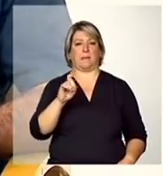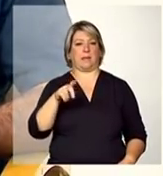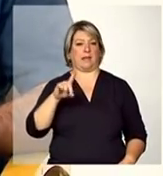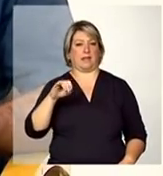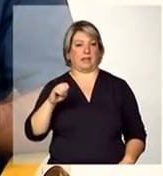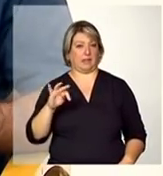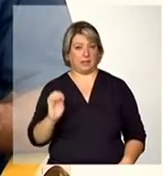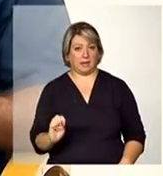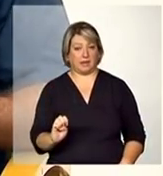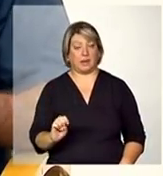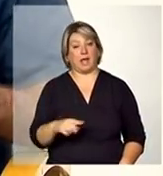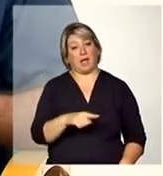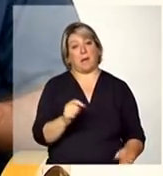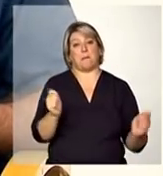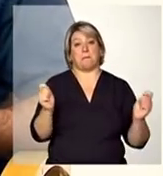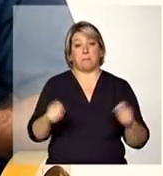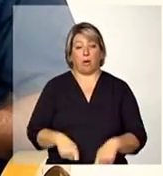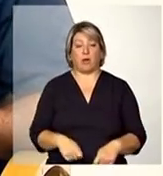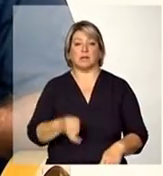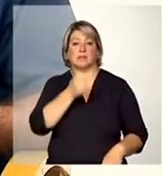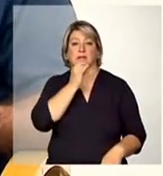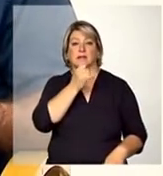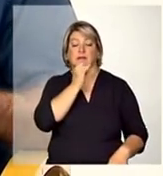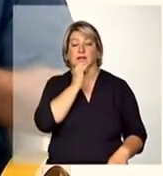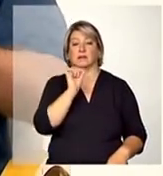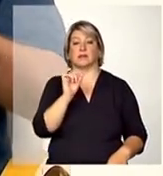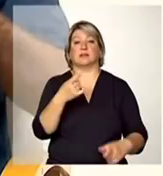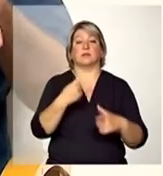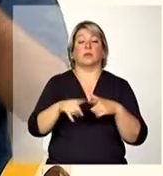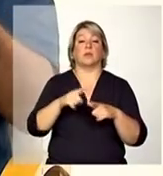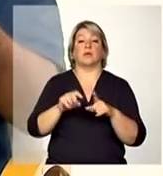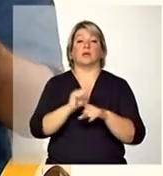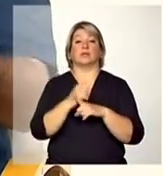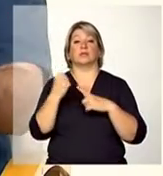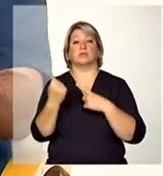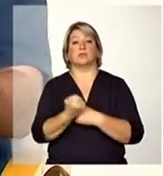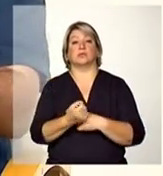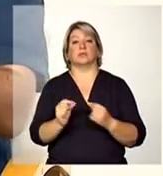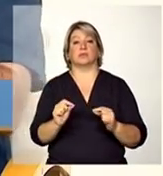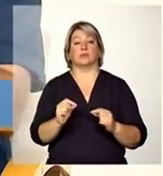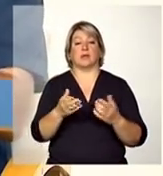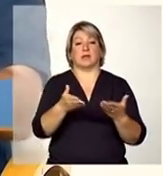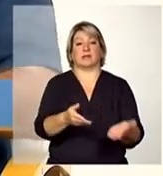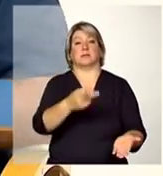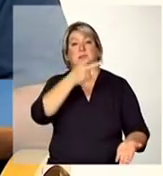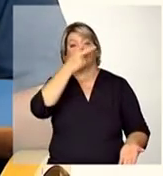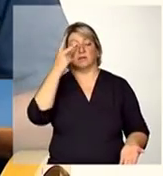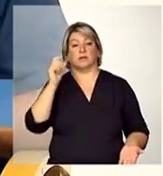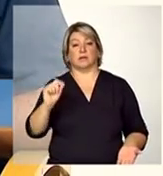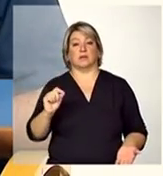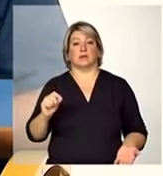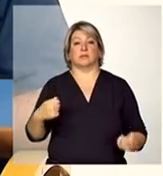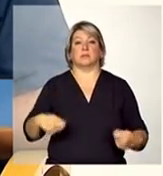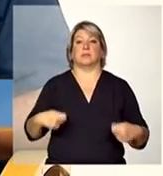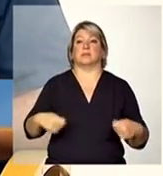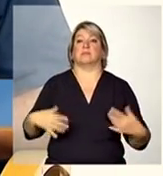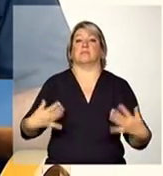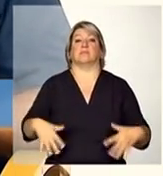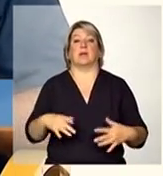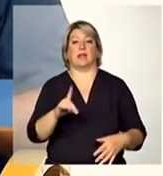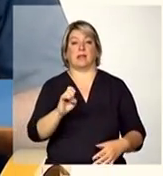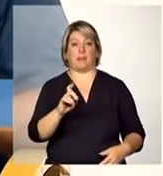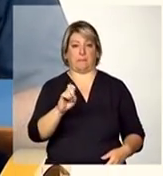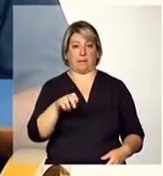ser dependente dadas condições sociais que vão propiciar que essa pessoa se transforme uma pessoa com dependência